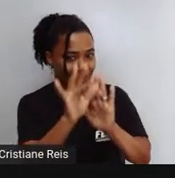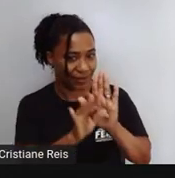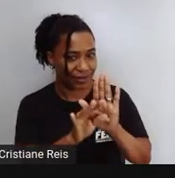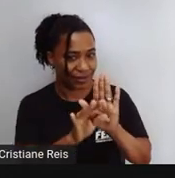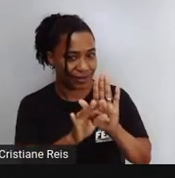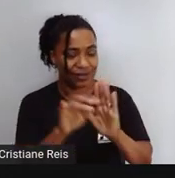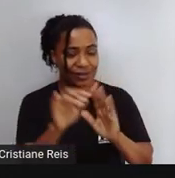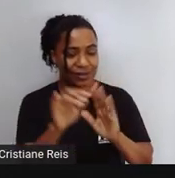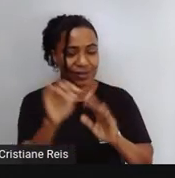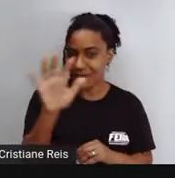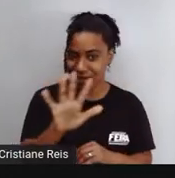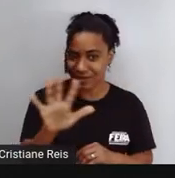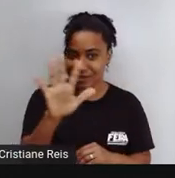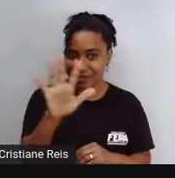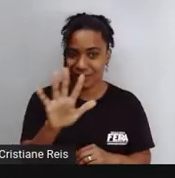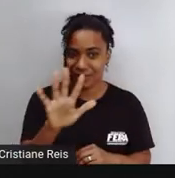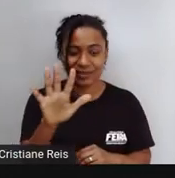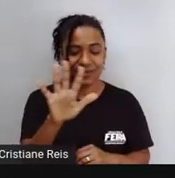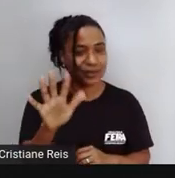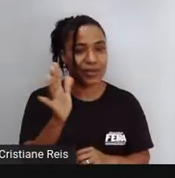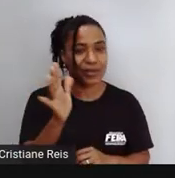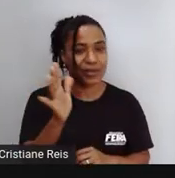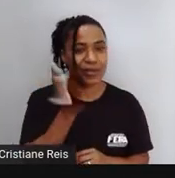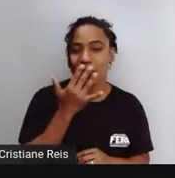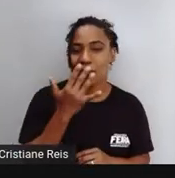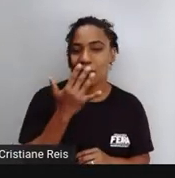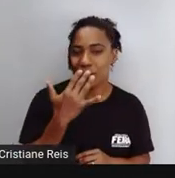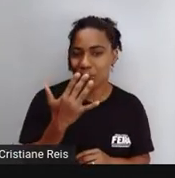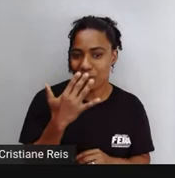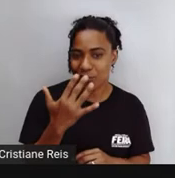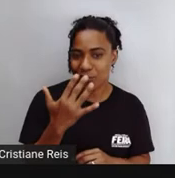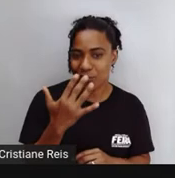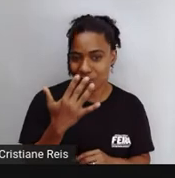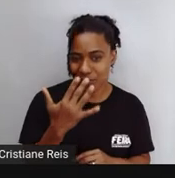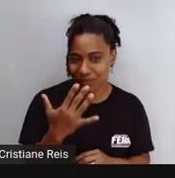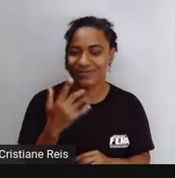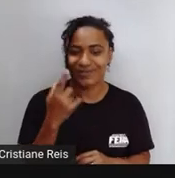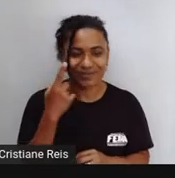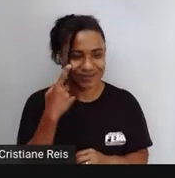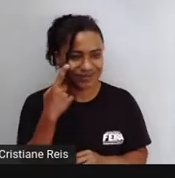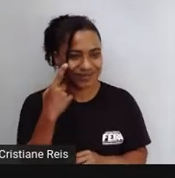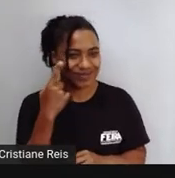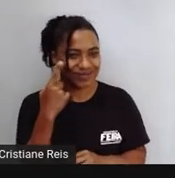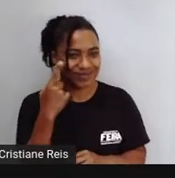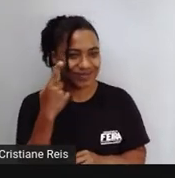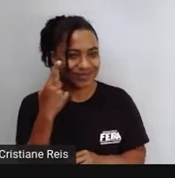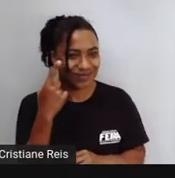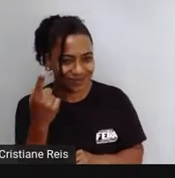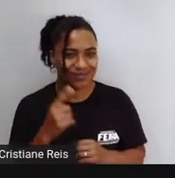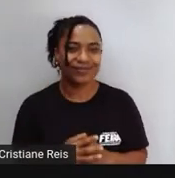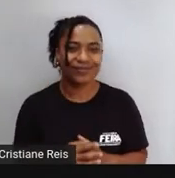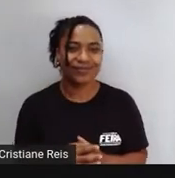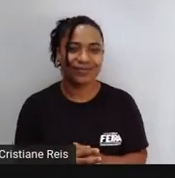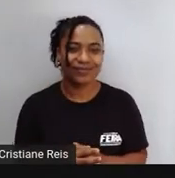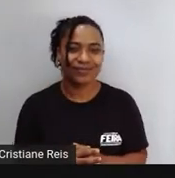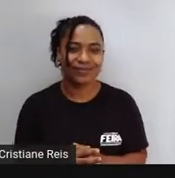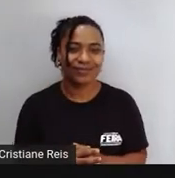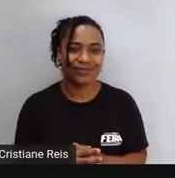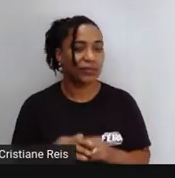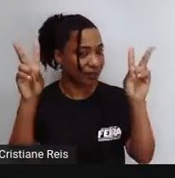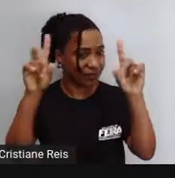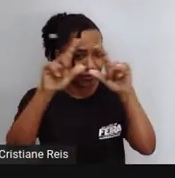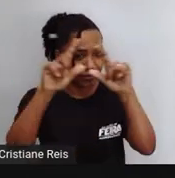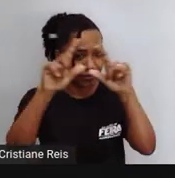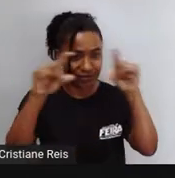colors Textos escritos, imagens e cores Como nós vimos anteriormente Title, título